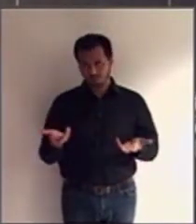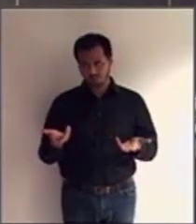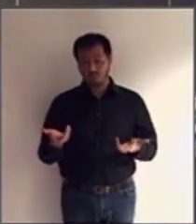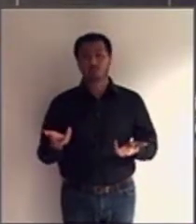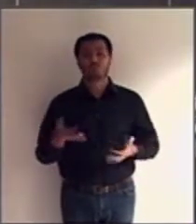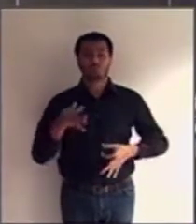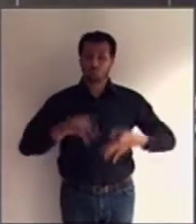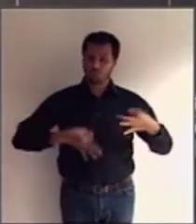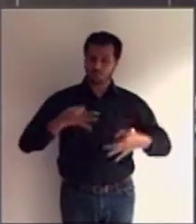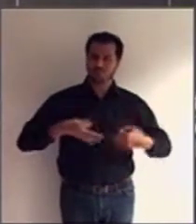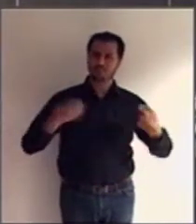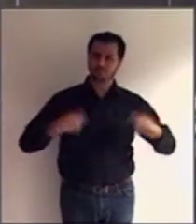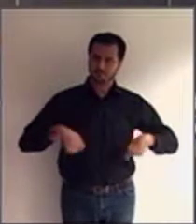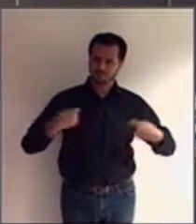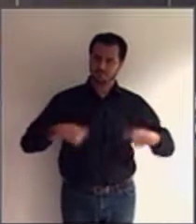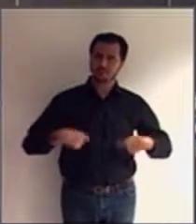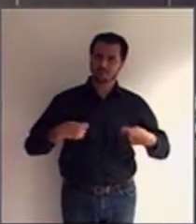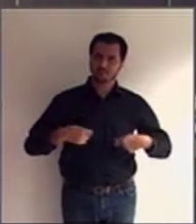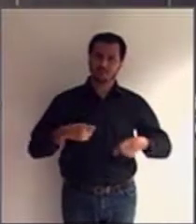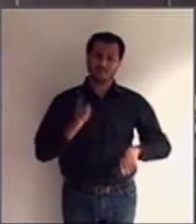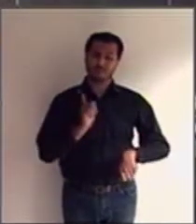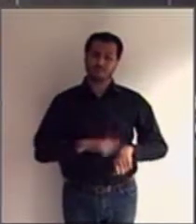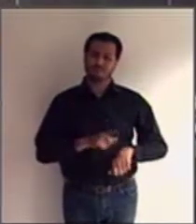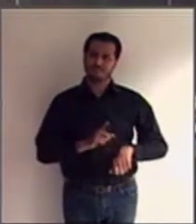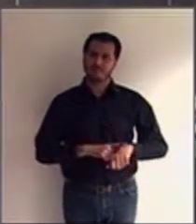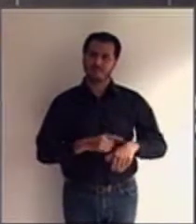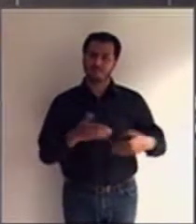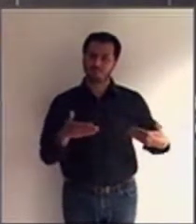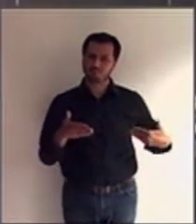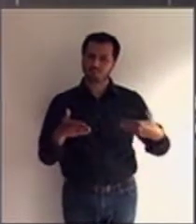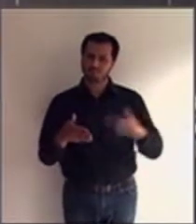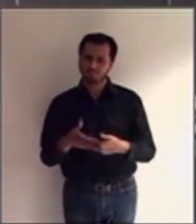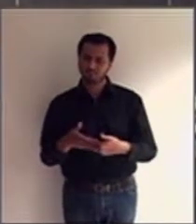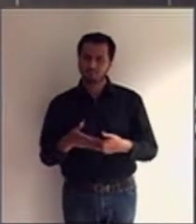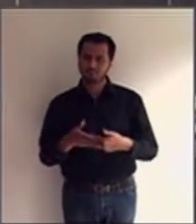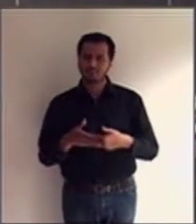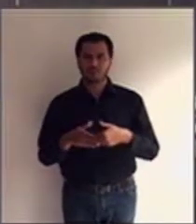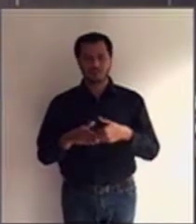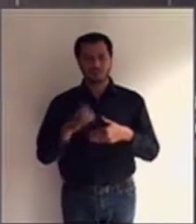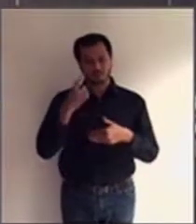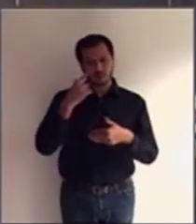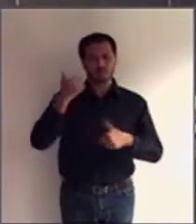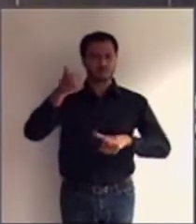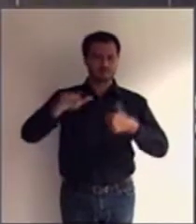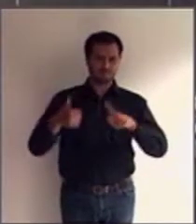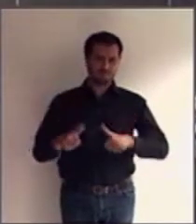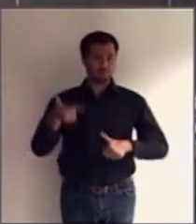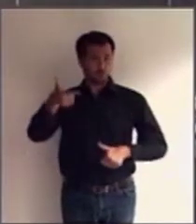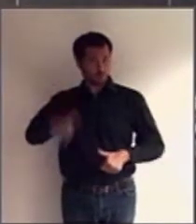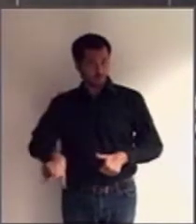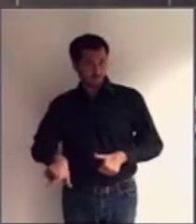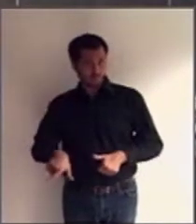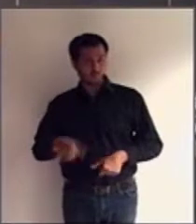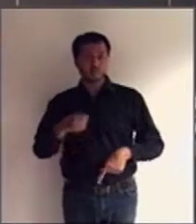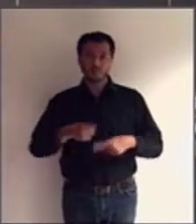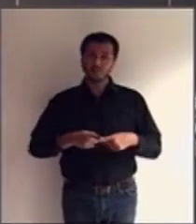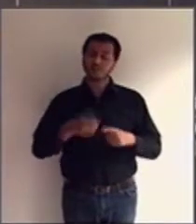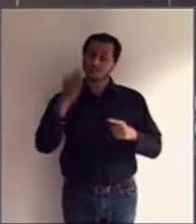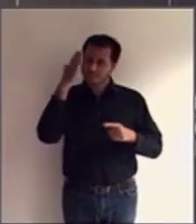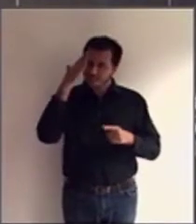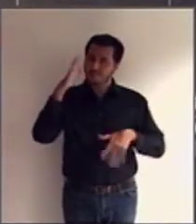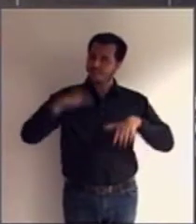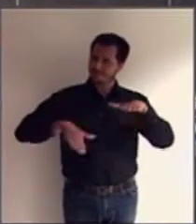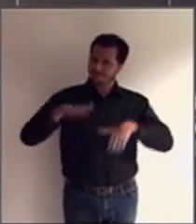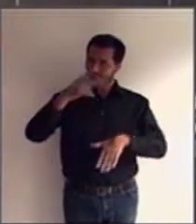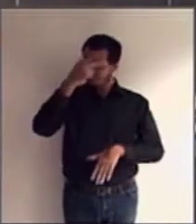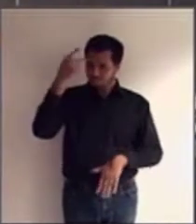fixar um prazo para que haja revisão da interdição. Porque sabemos que existe a possibilidade de desenvolvimento da pessoa interditada.